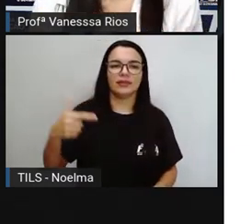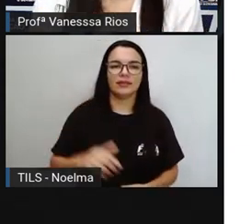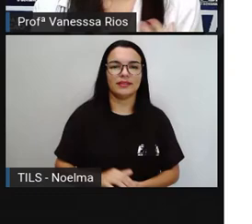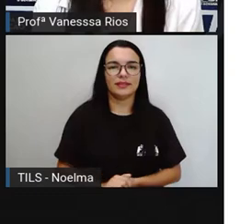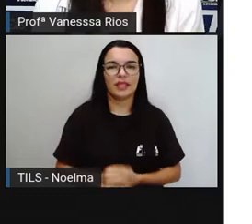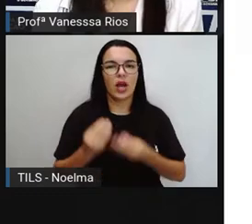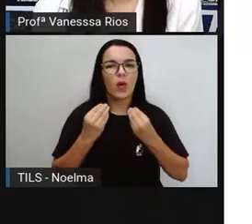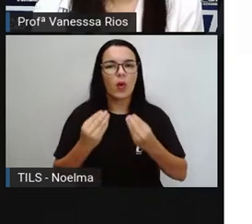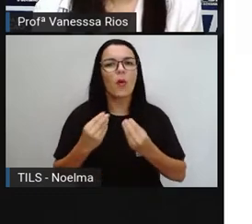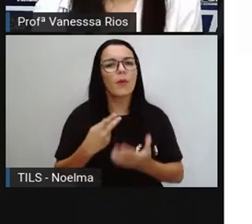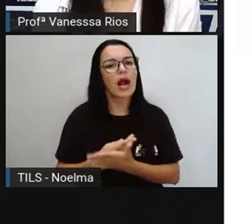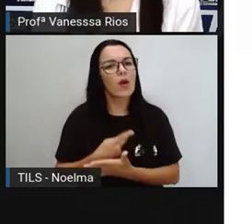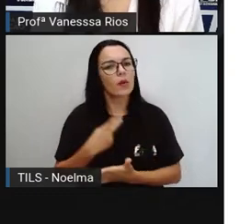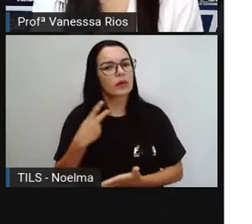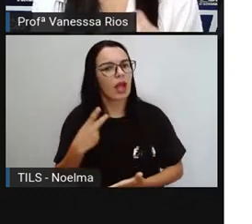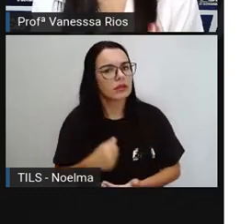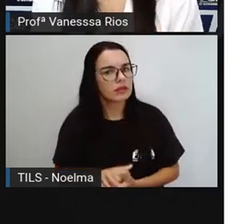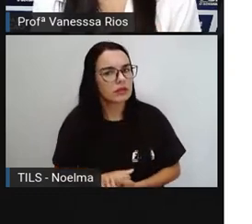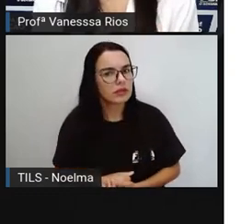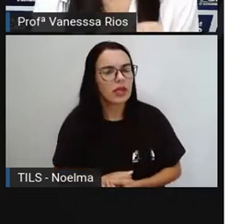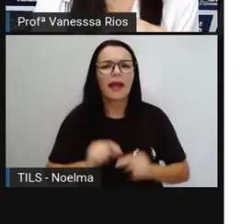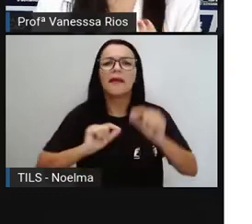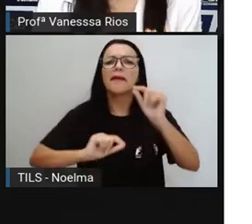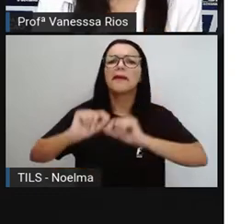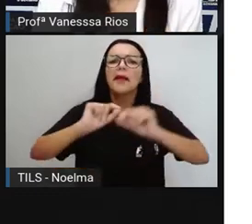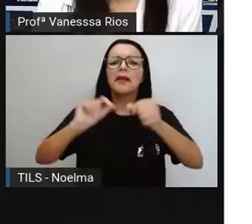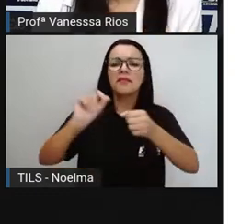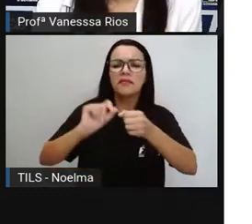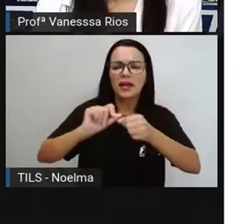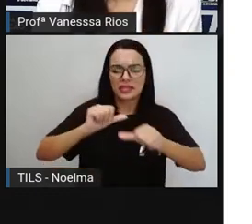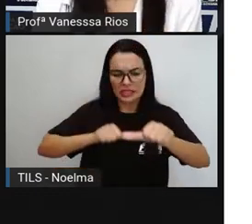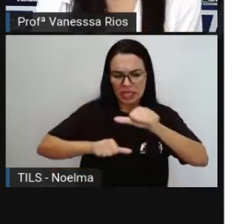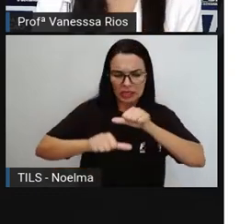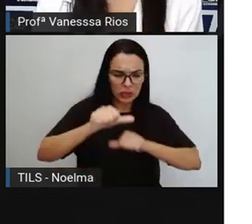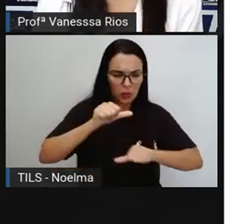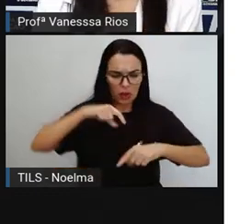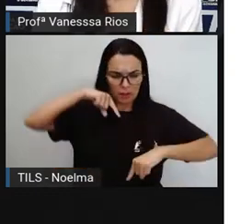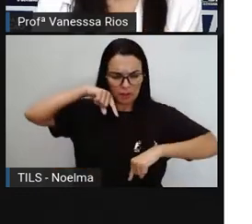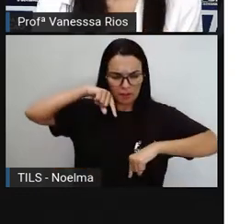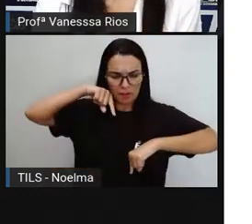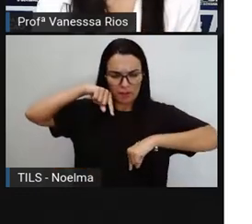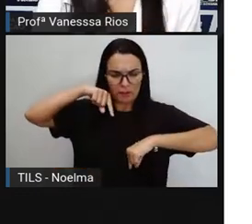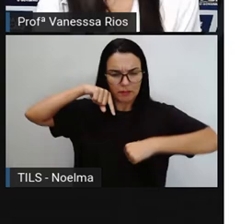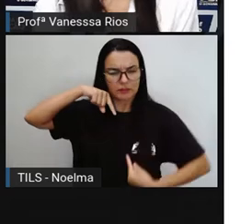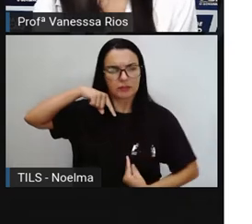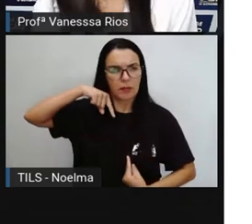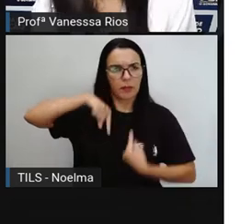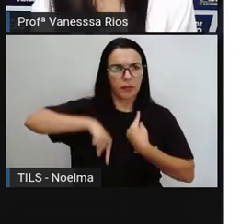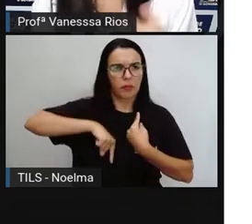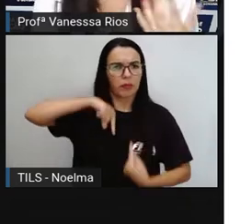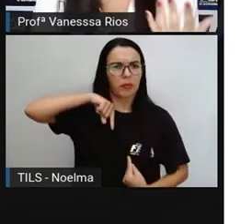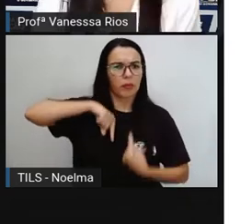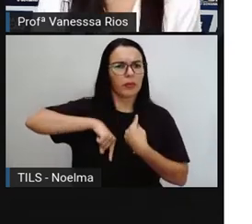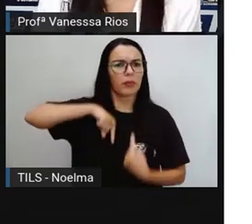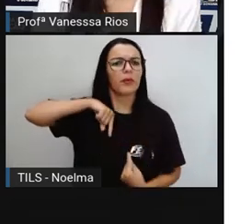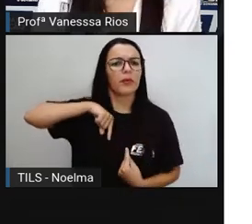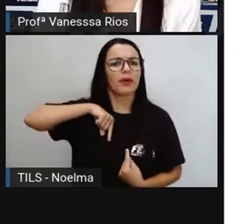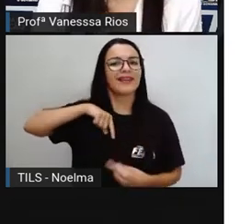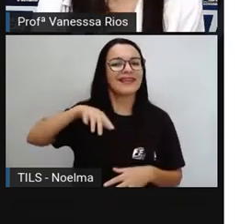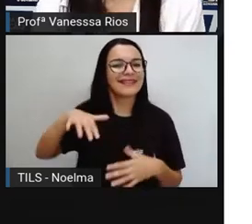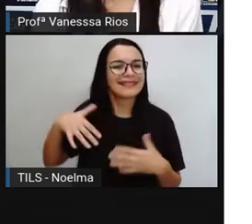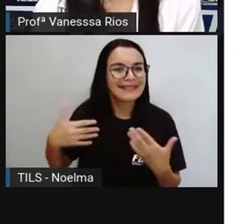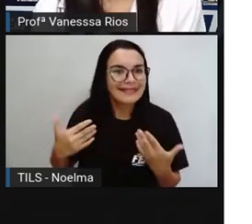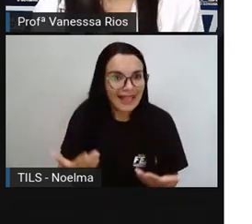Como é que isso acontece? Quem é que faz essa troca entre esses gases? É justamente a